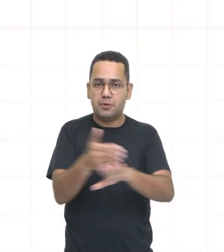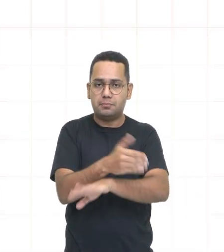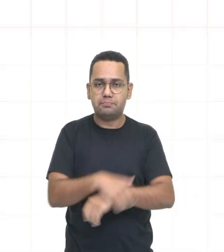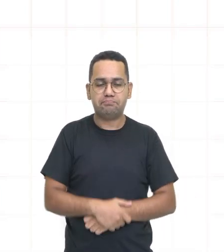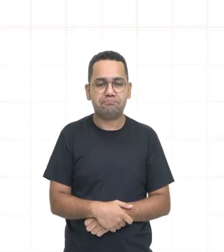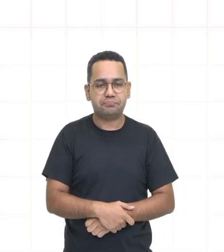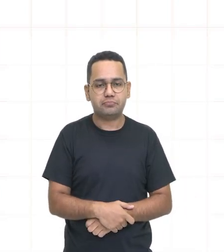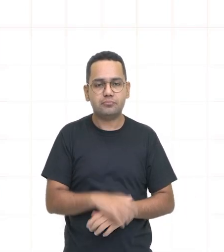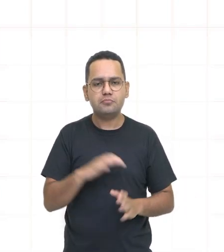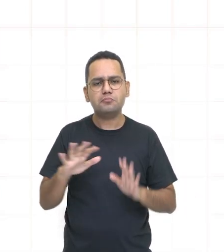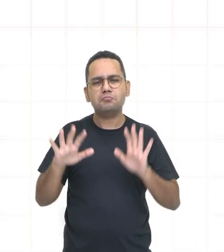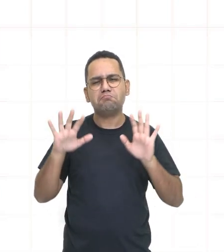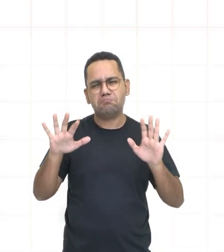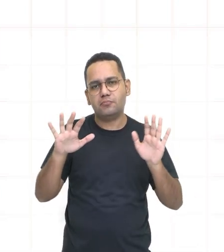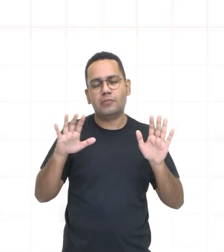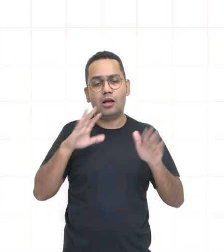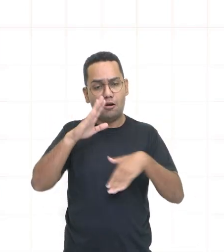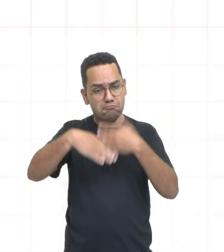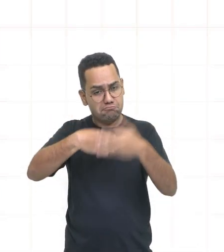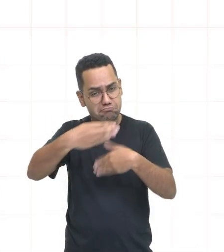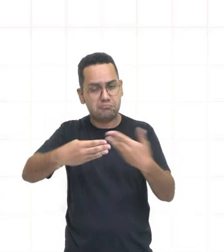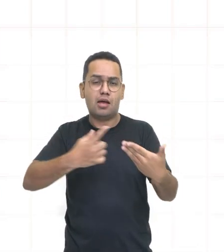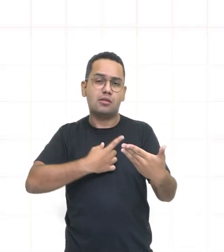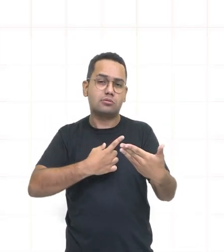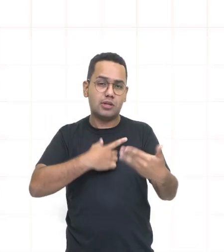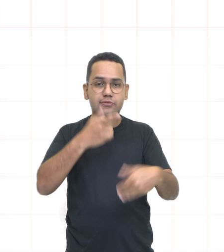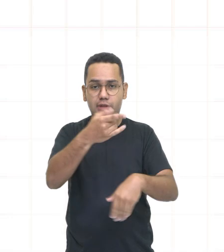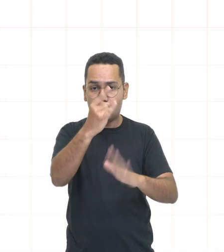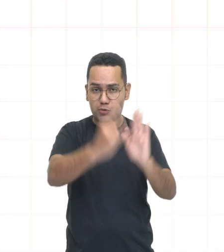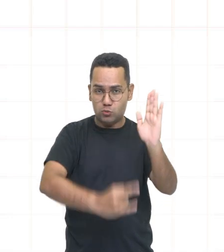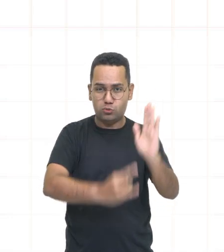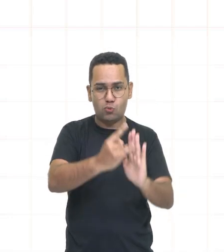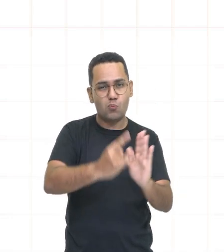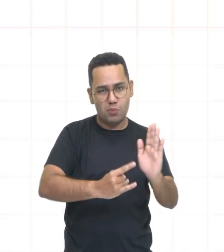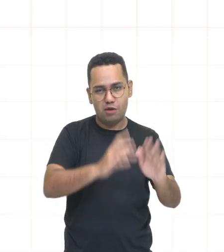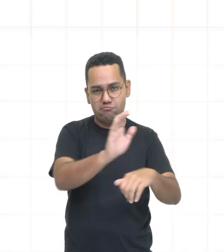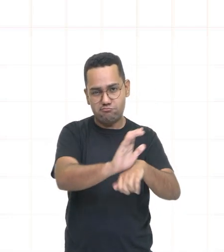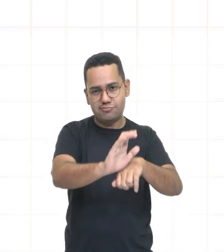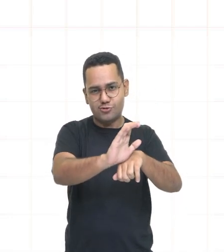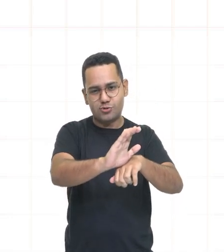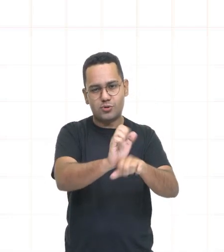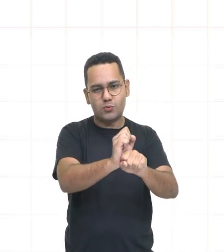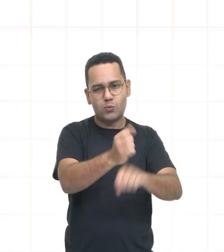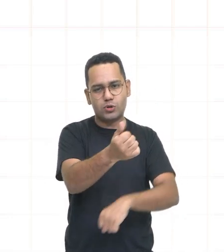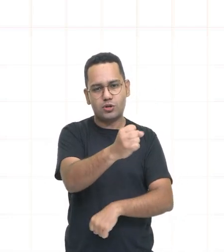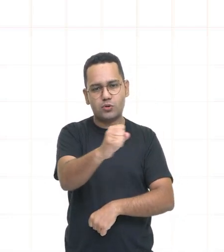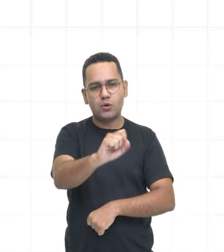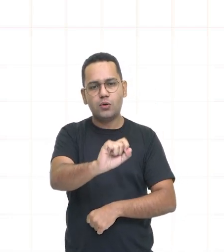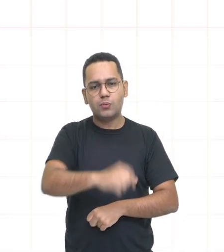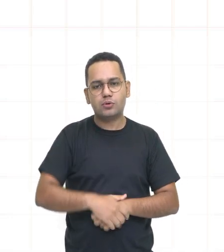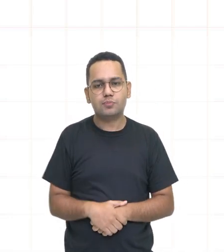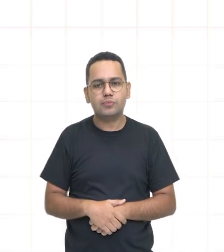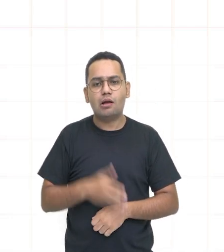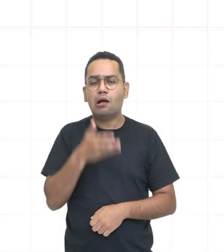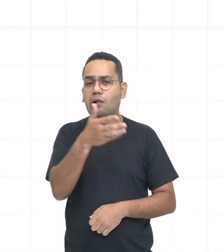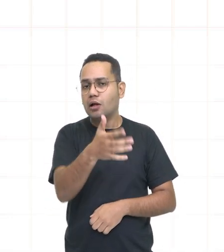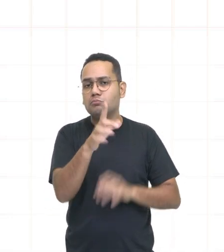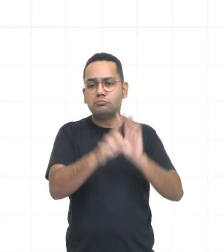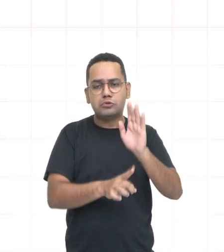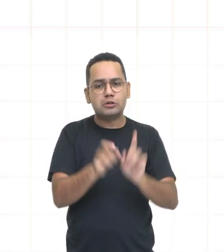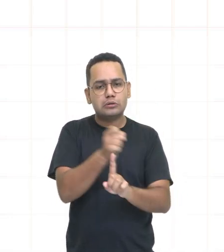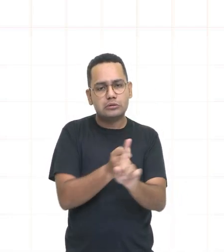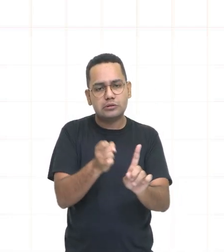apesar dos diversos avanços que aconteceu com a constituição de 88 sobretudo nas questões relacionadas aos direitos sociais